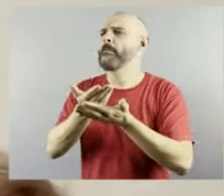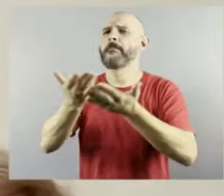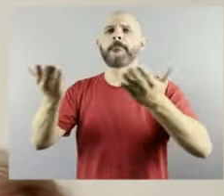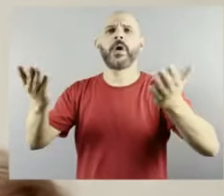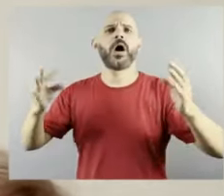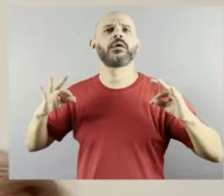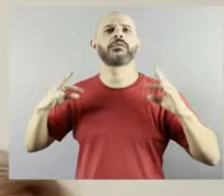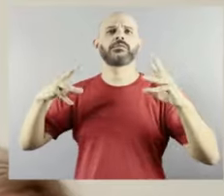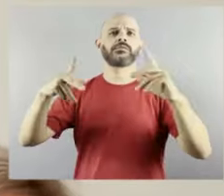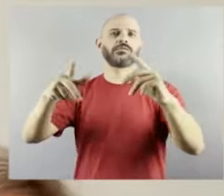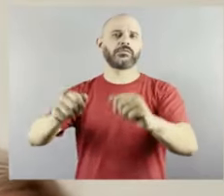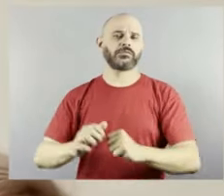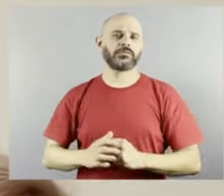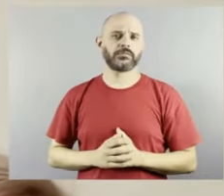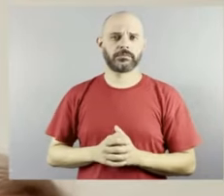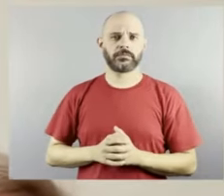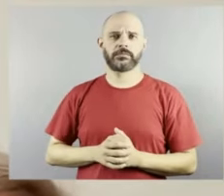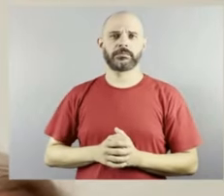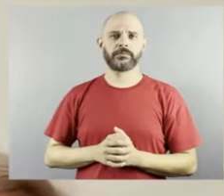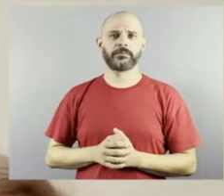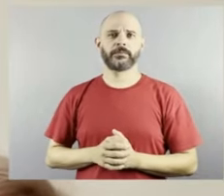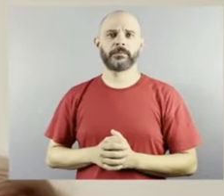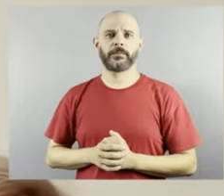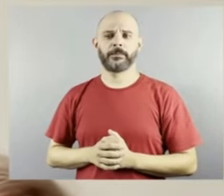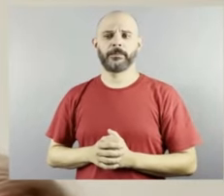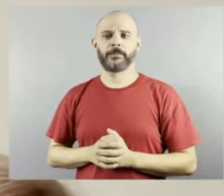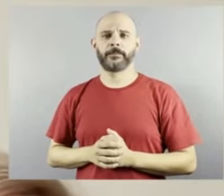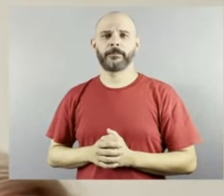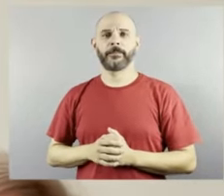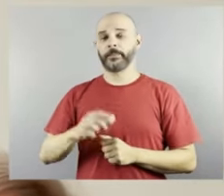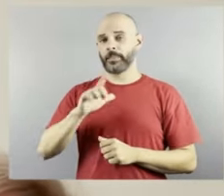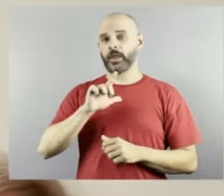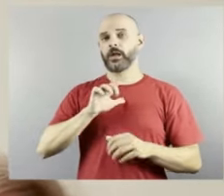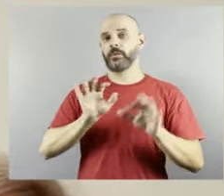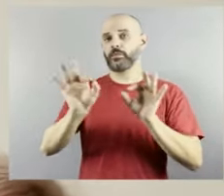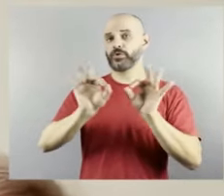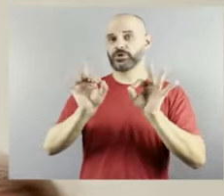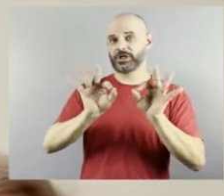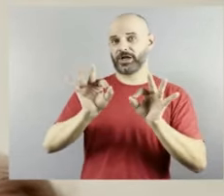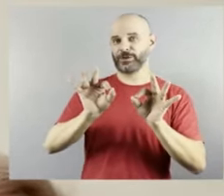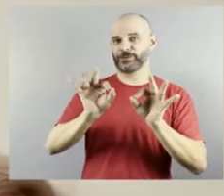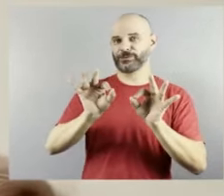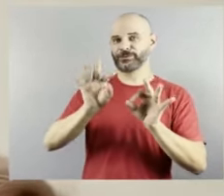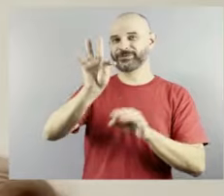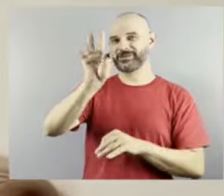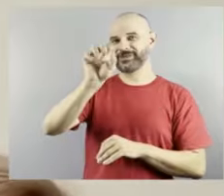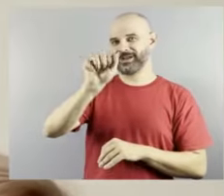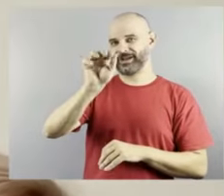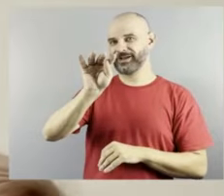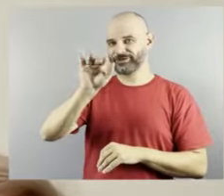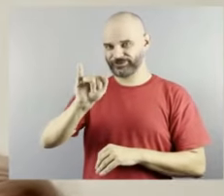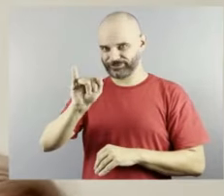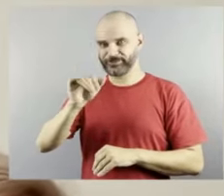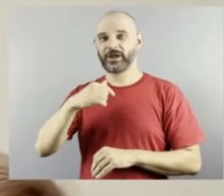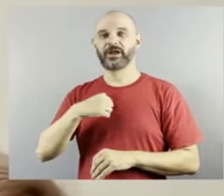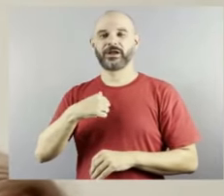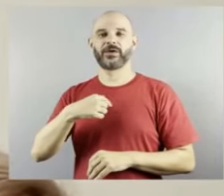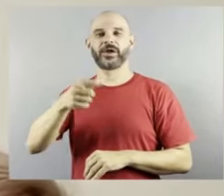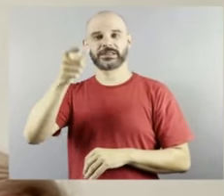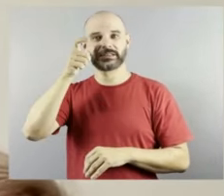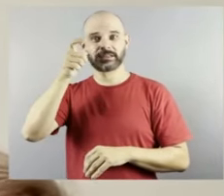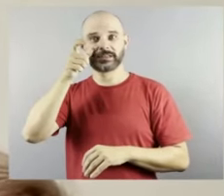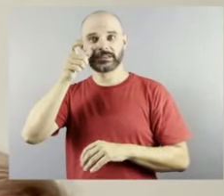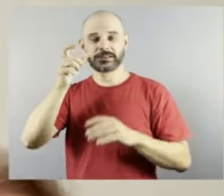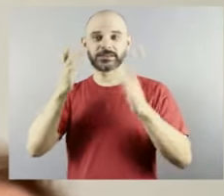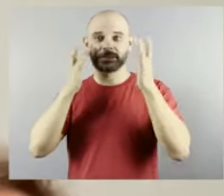projetos com a Tati elas têm uma característica muito curiosa, eu tive o prazer de assistir, como eu falei, o espetáculo O Eu Estou Aqui e era dentro de um teatro de uma